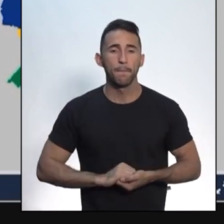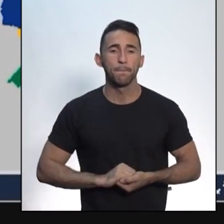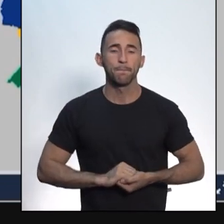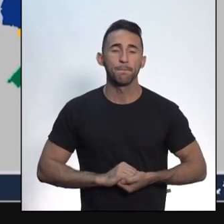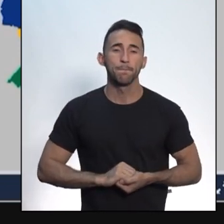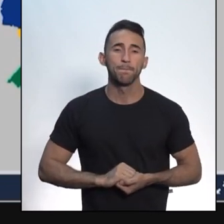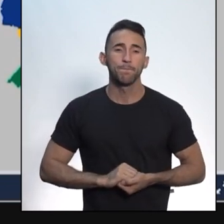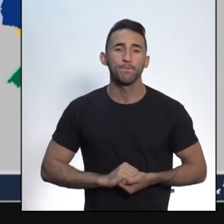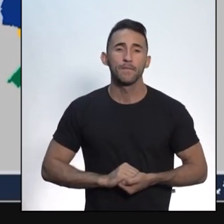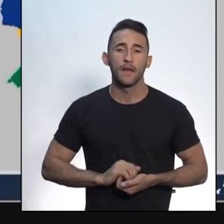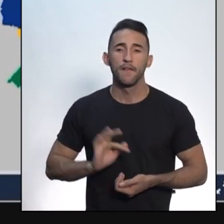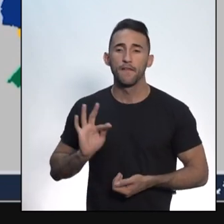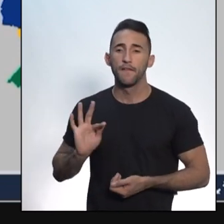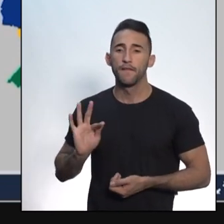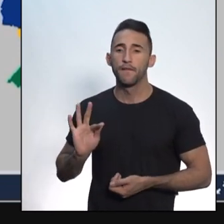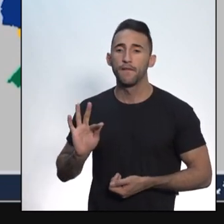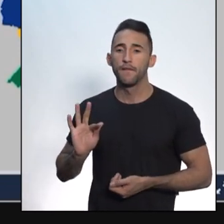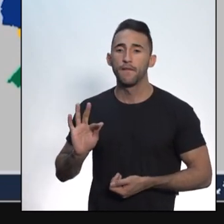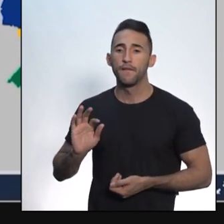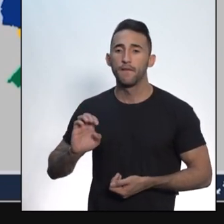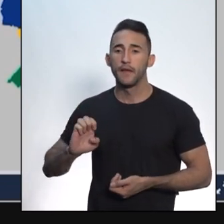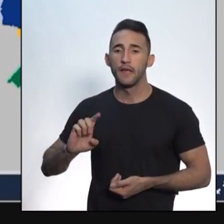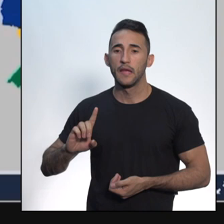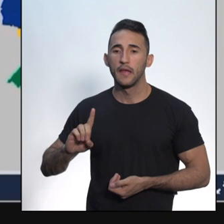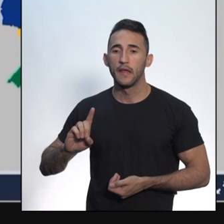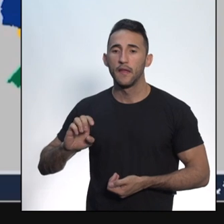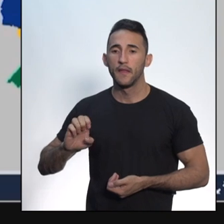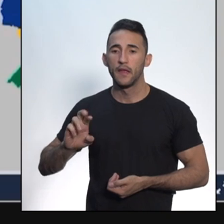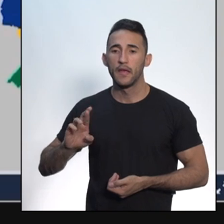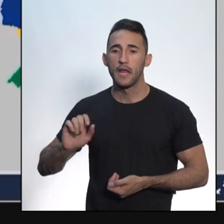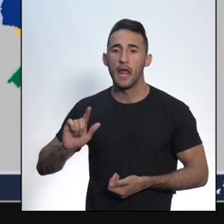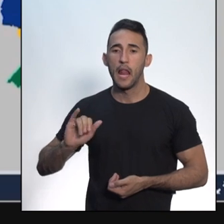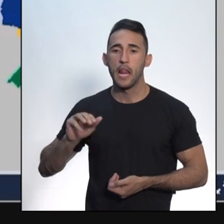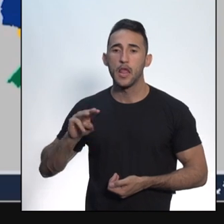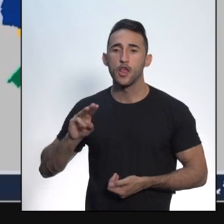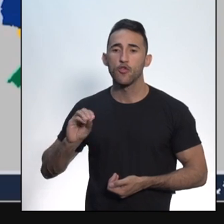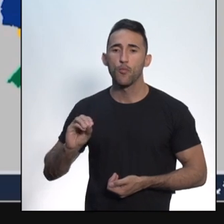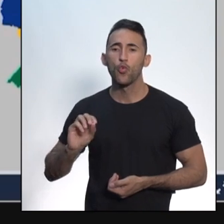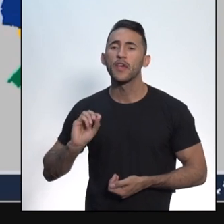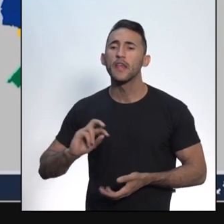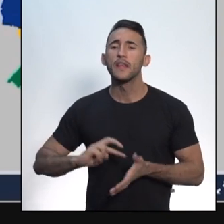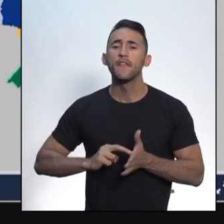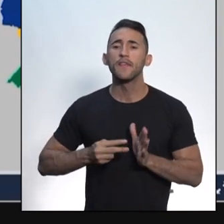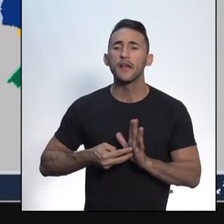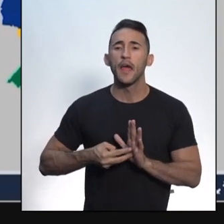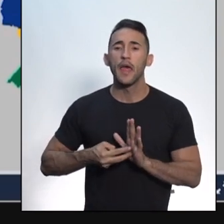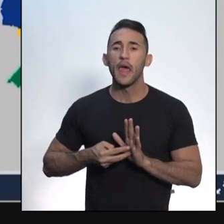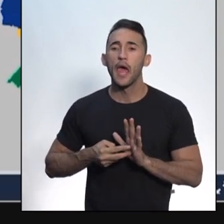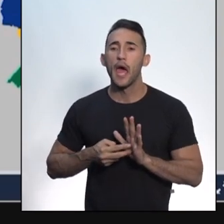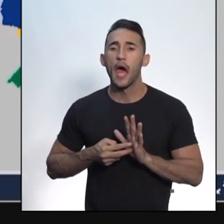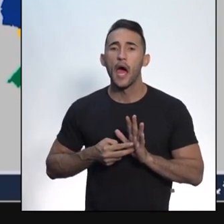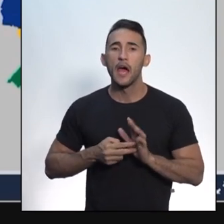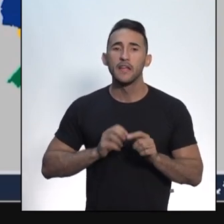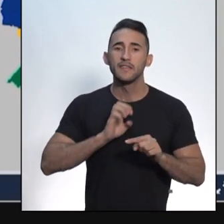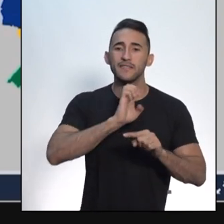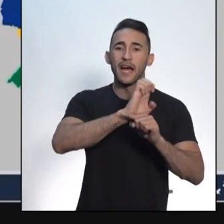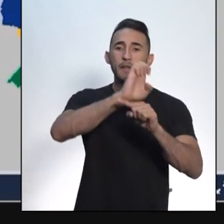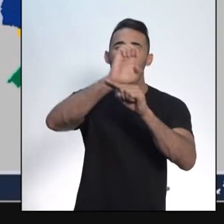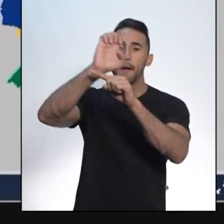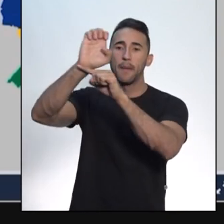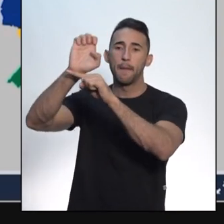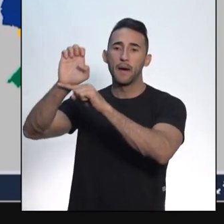vamos lá. Federalismo é a união de vários estados, veja que